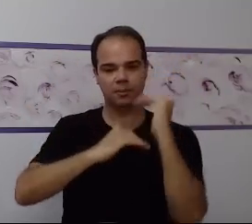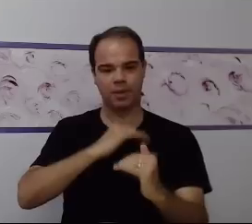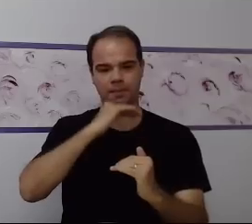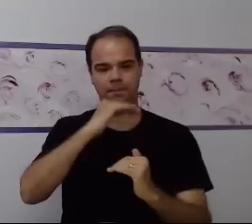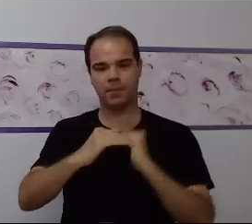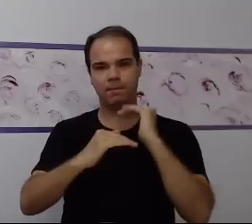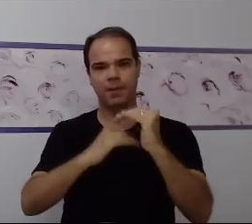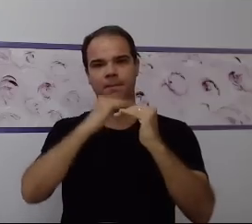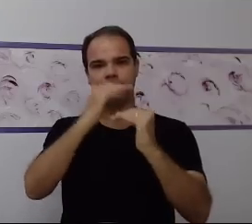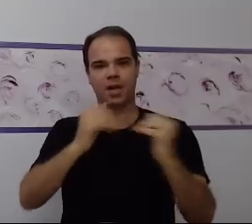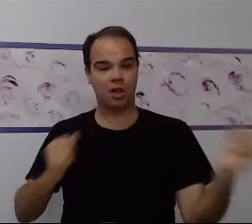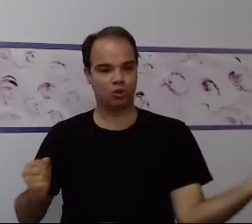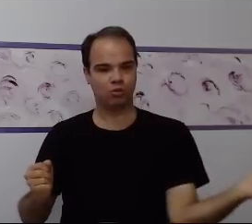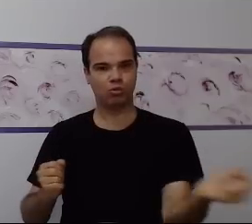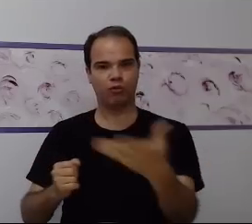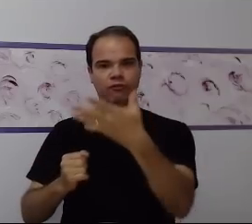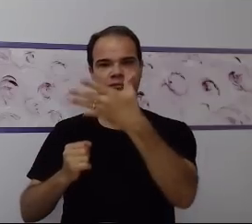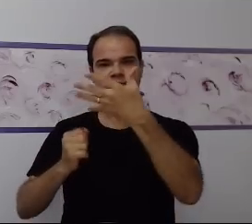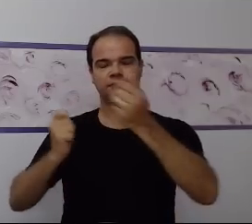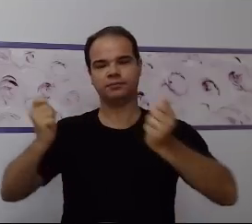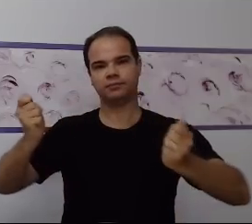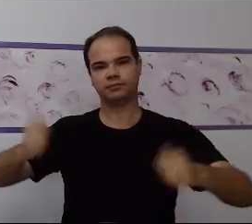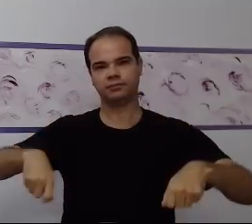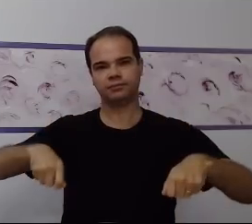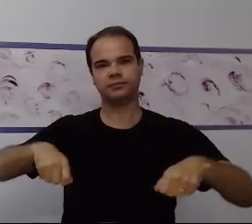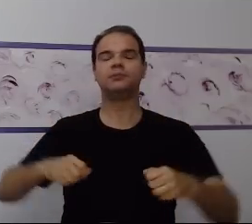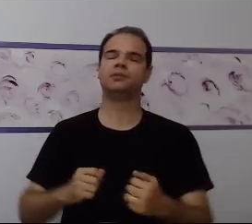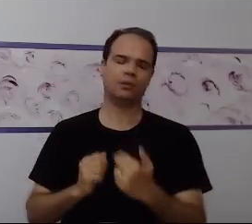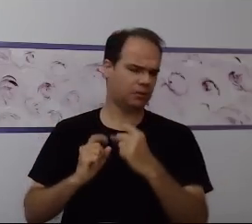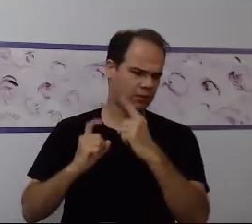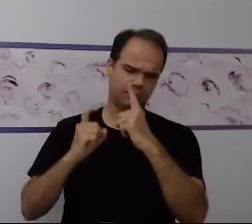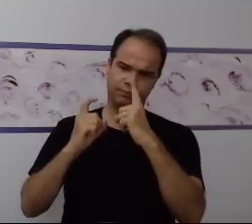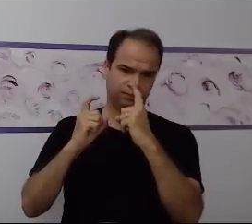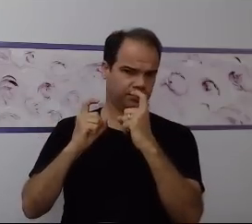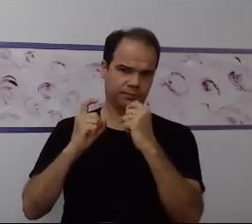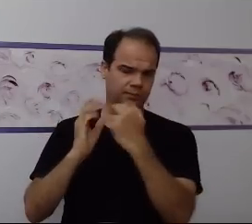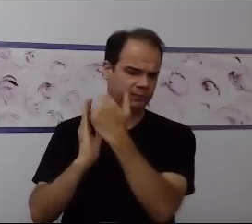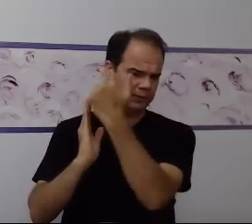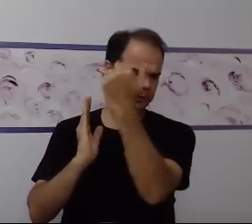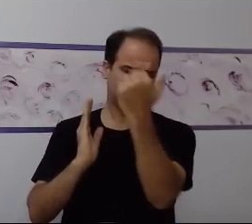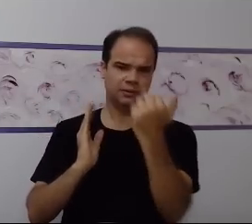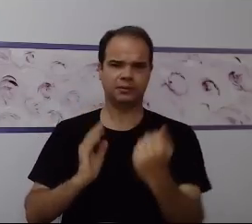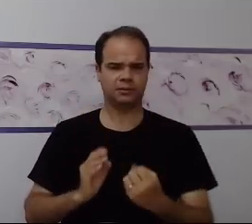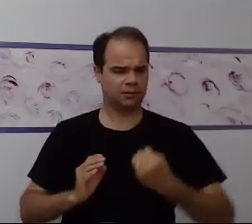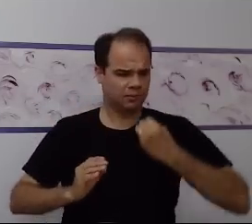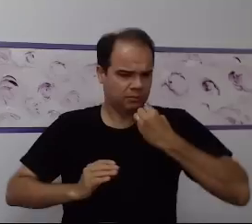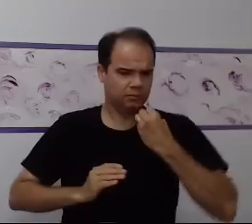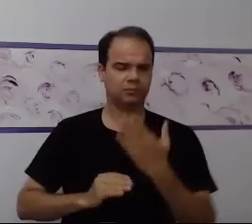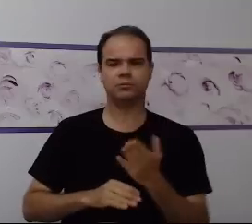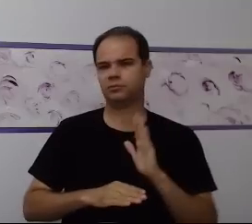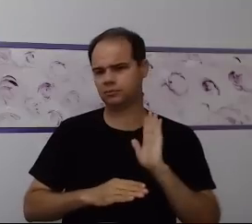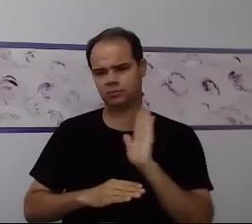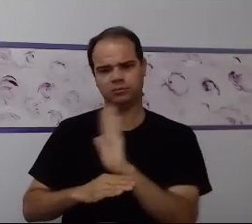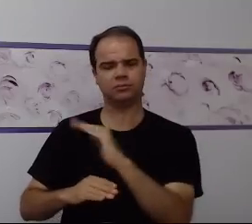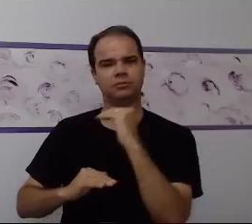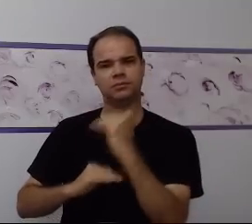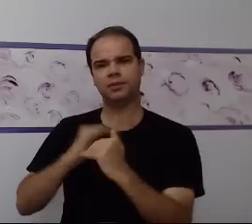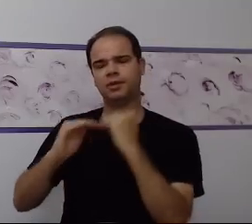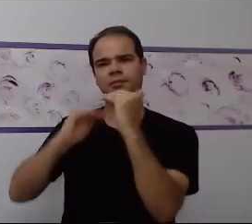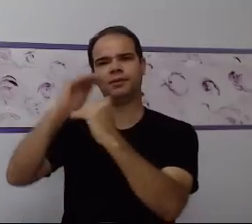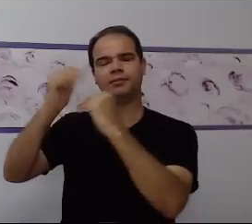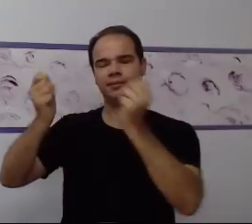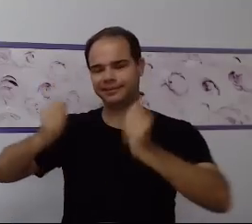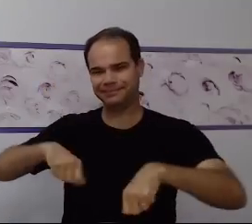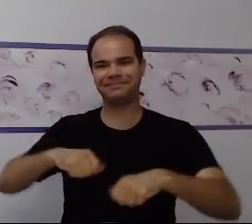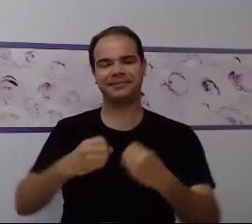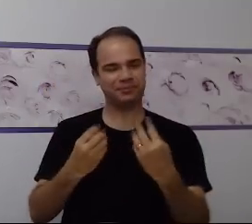uma aprendizagem nova. Então, essa questão da imagem, nada mais é do que o favorecimento de aprendizagens